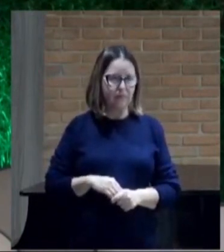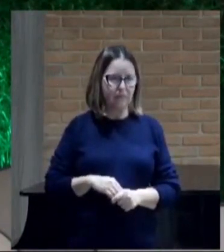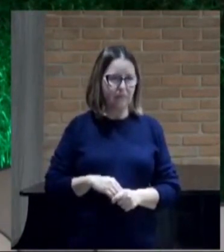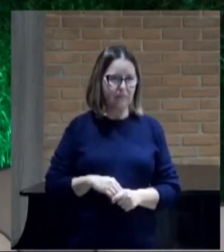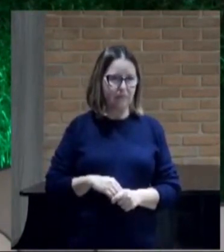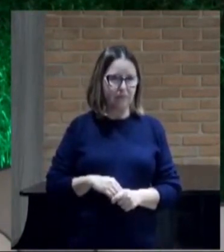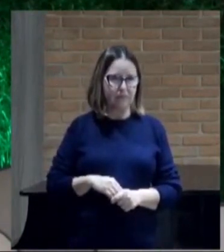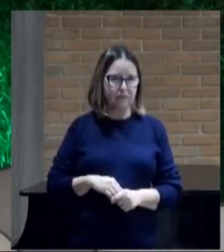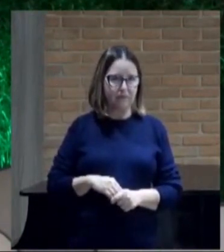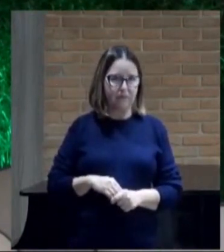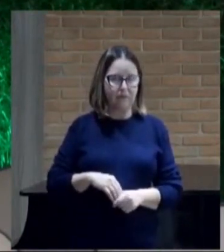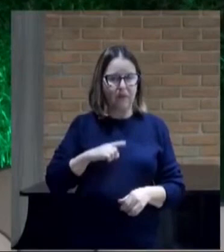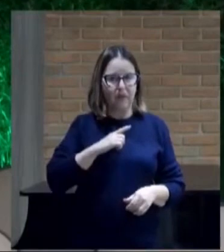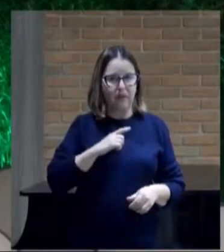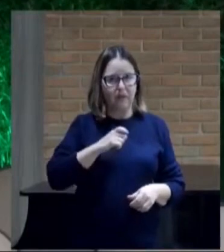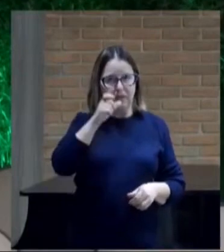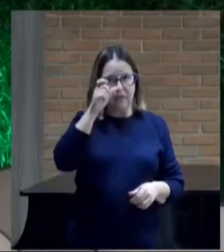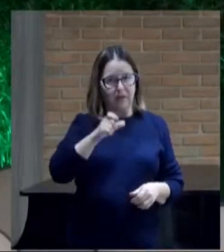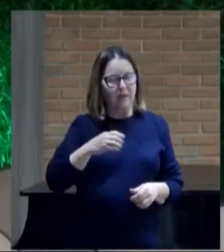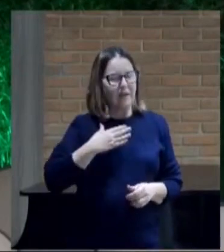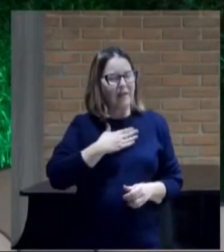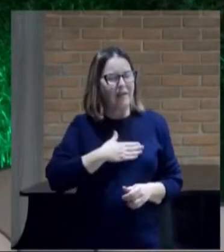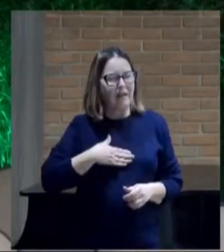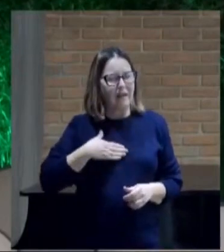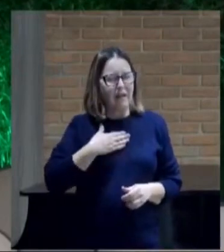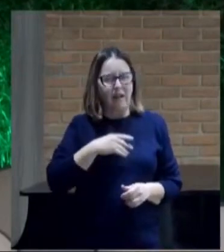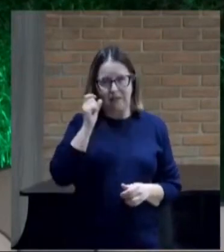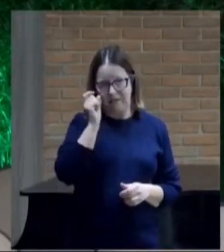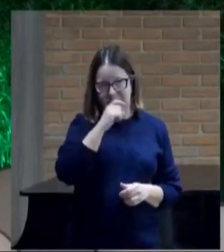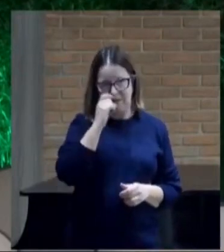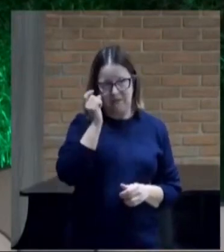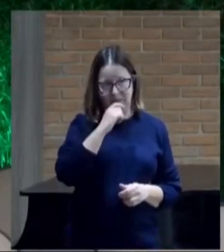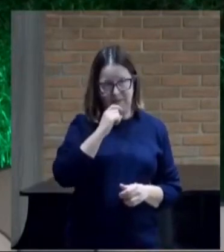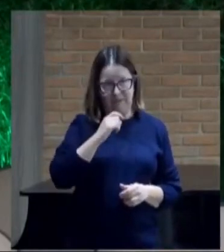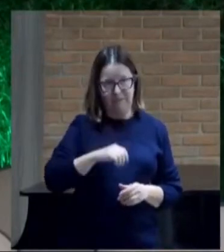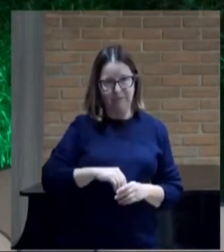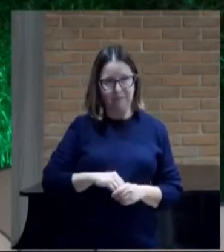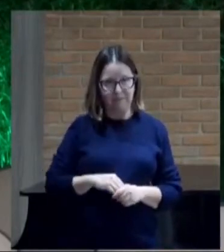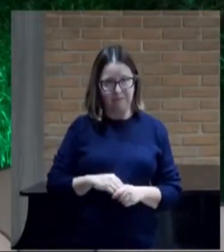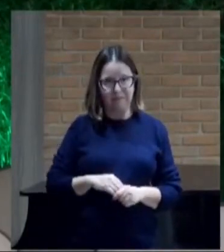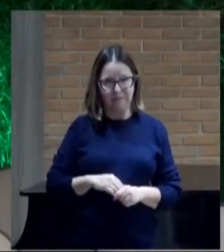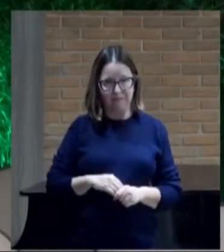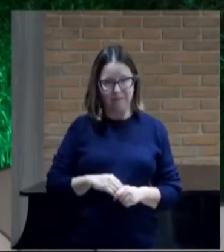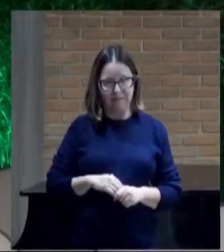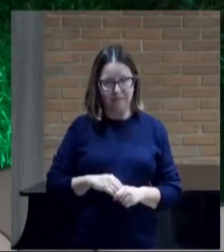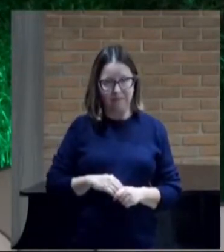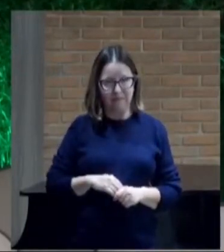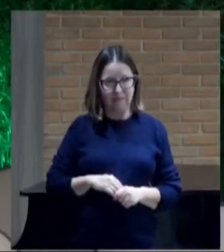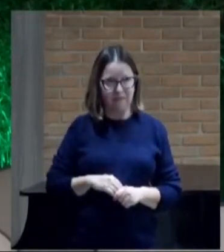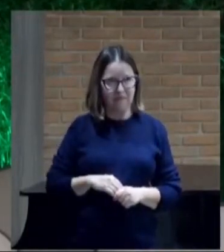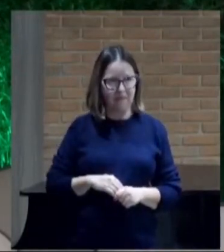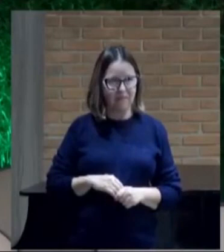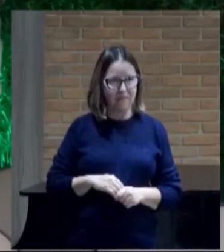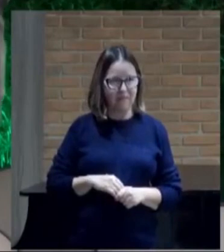Tem gente que gosta da mentira e é o prato do dia.